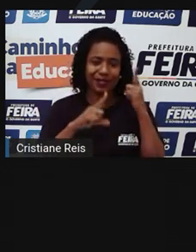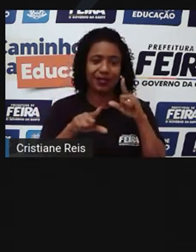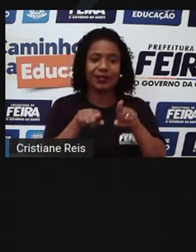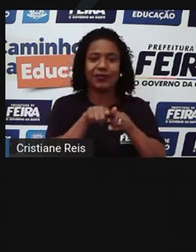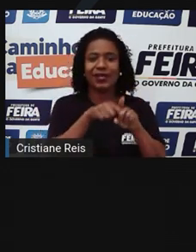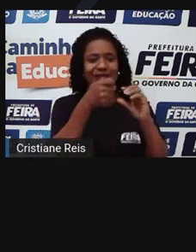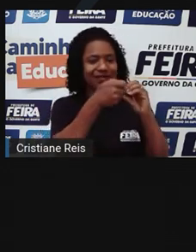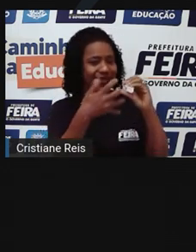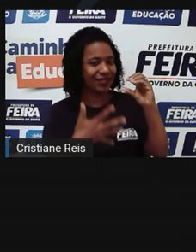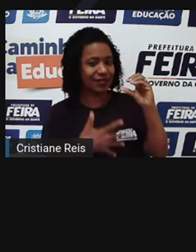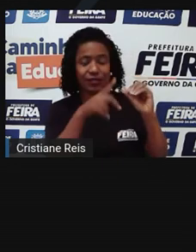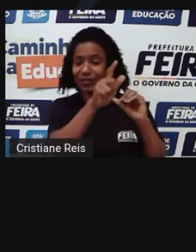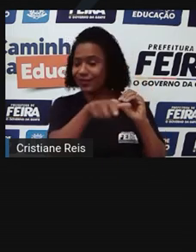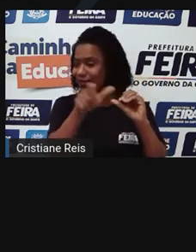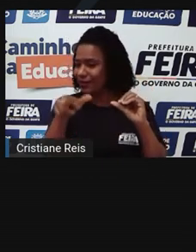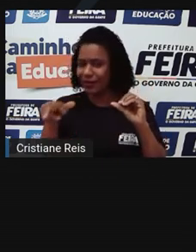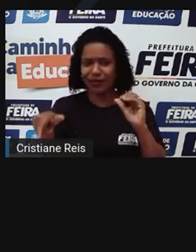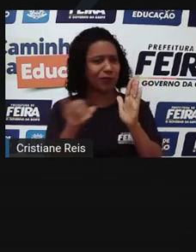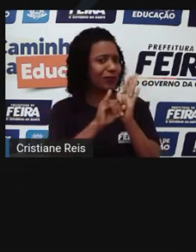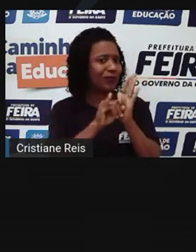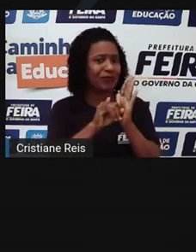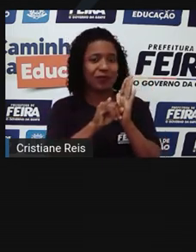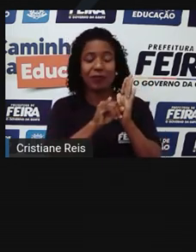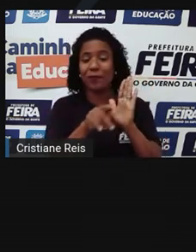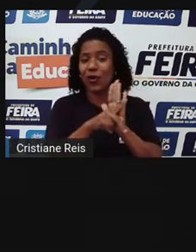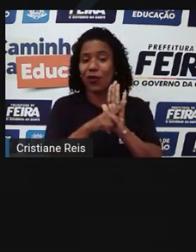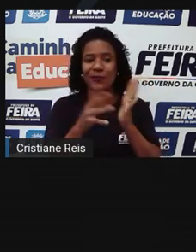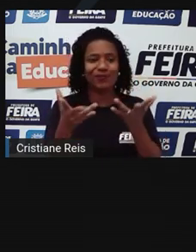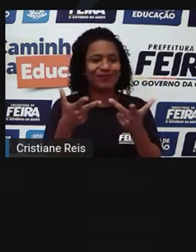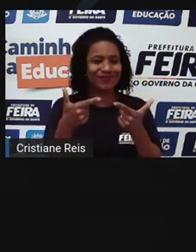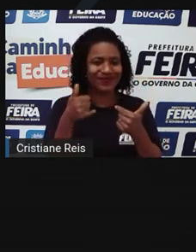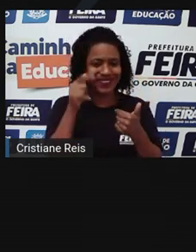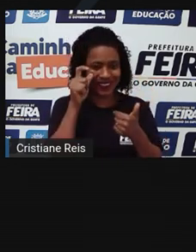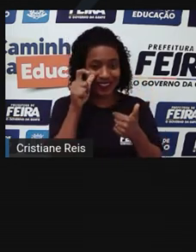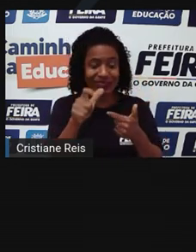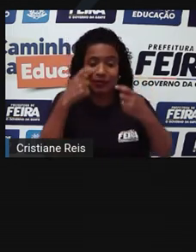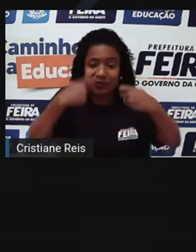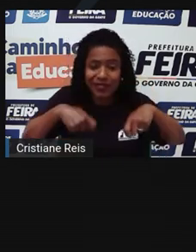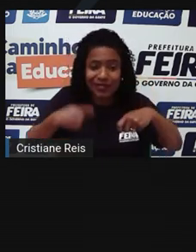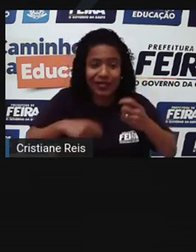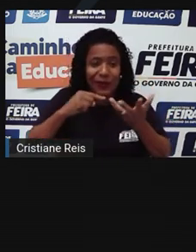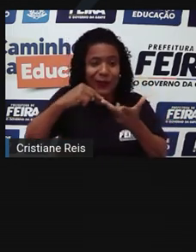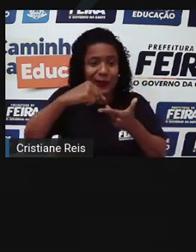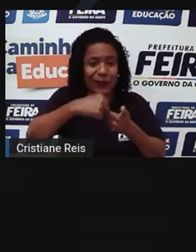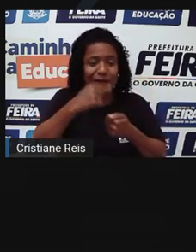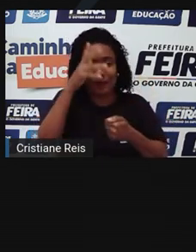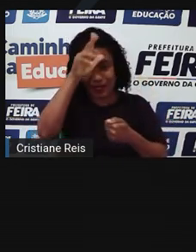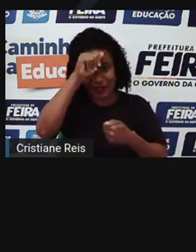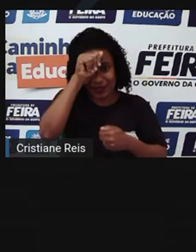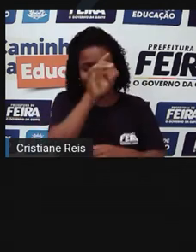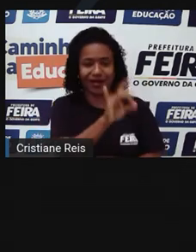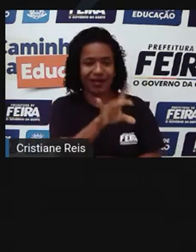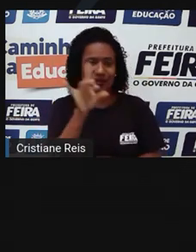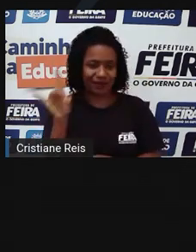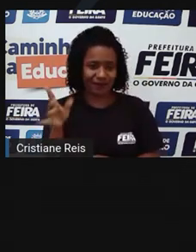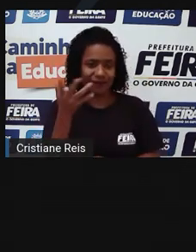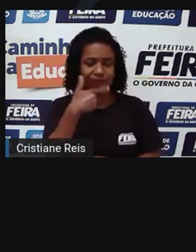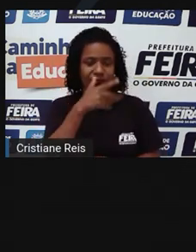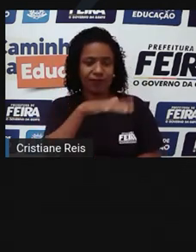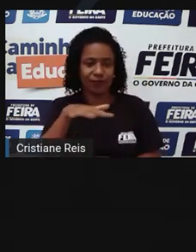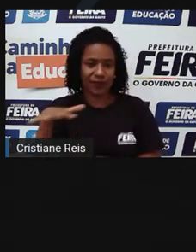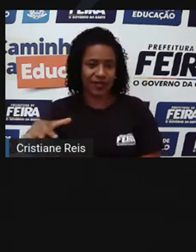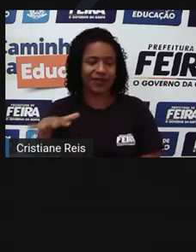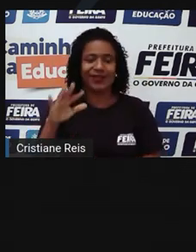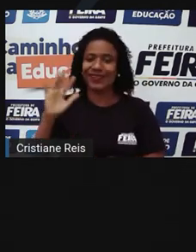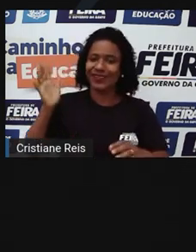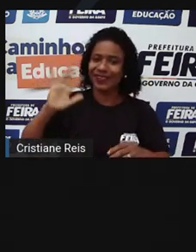características, interesses, habilidades e necessidades de aprendizagem de cada criança. Até